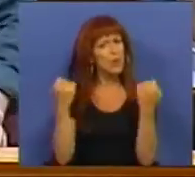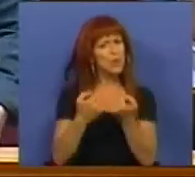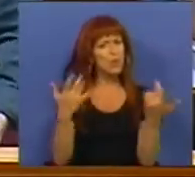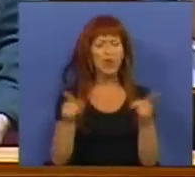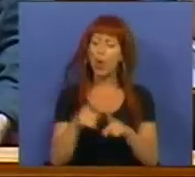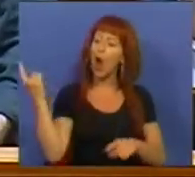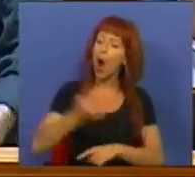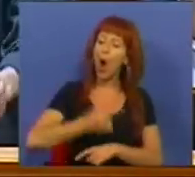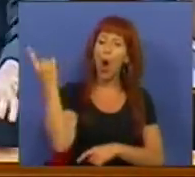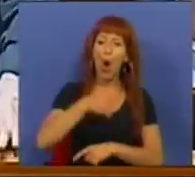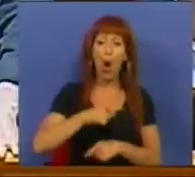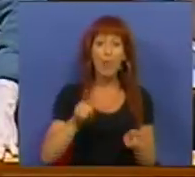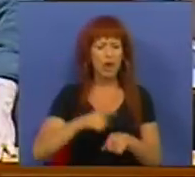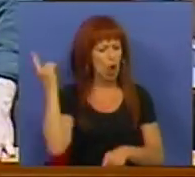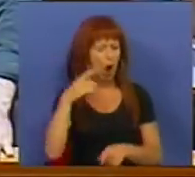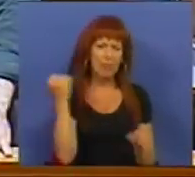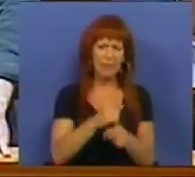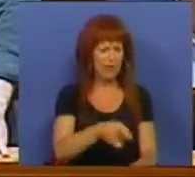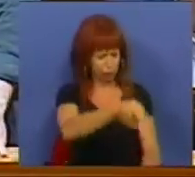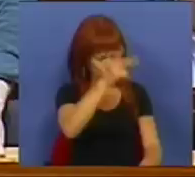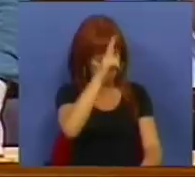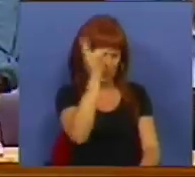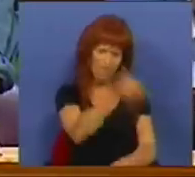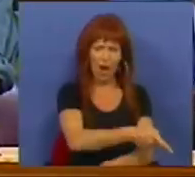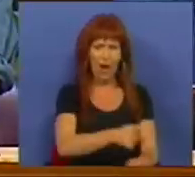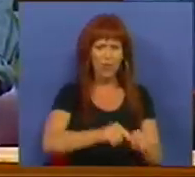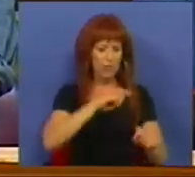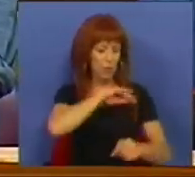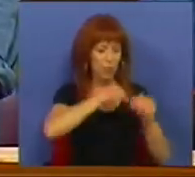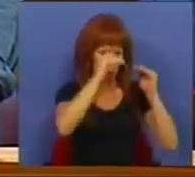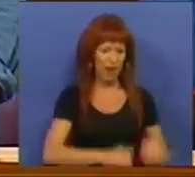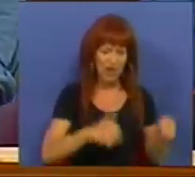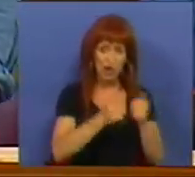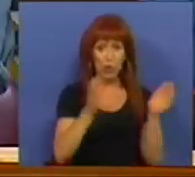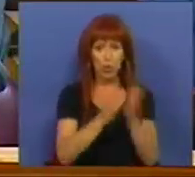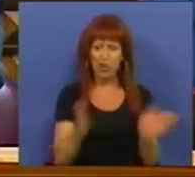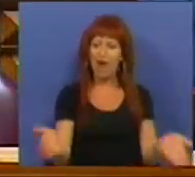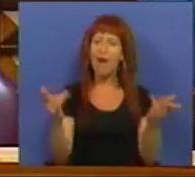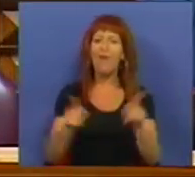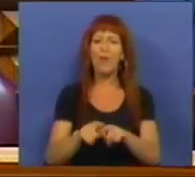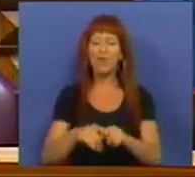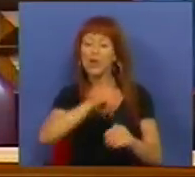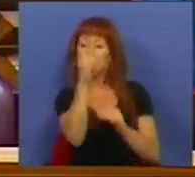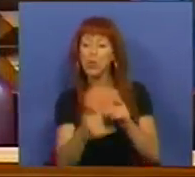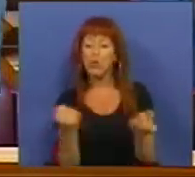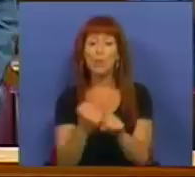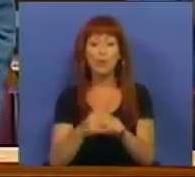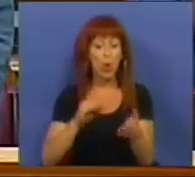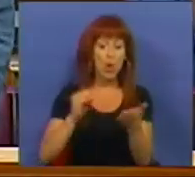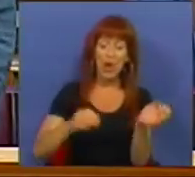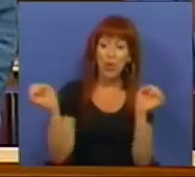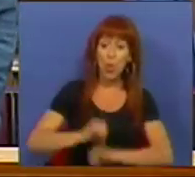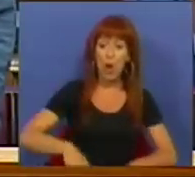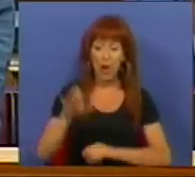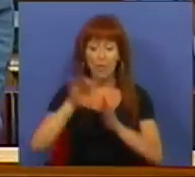para obrigar, para impor trabalhos forçados, para baixar os salários de todos, para estimular o subemprego, o trabalho sem contrato